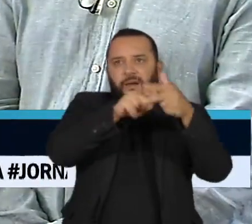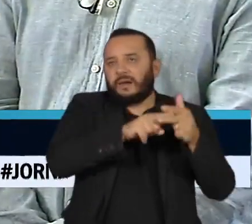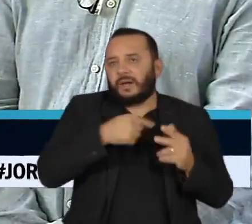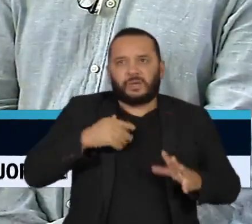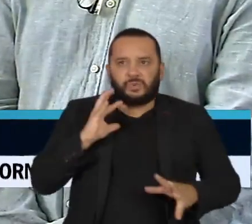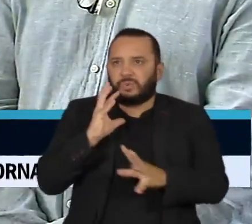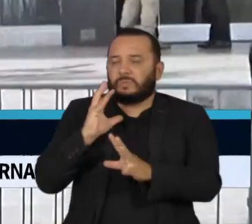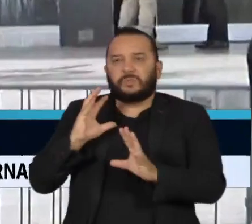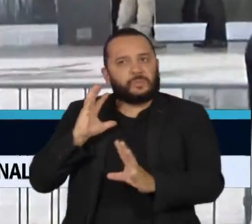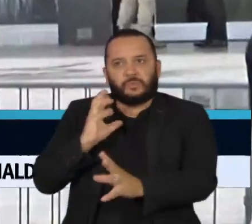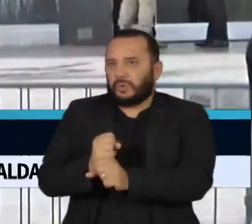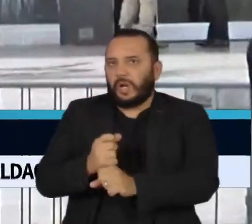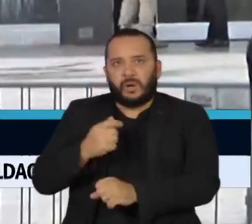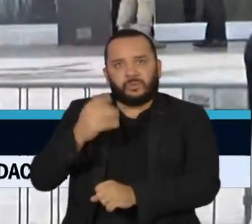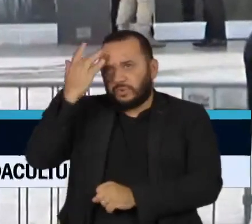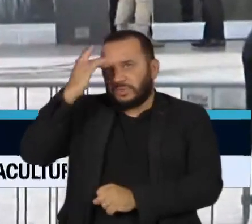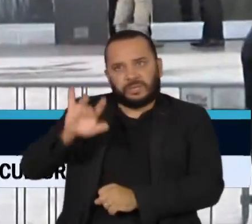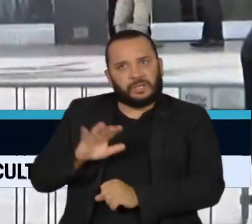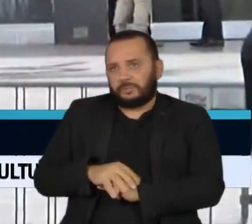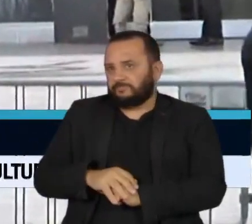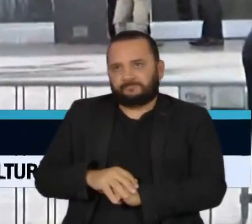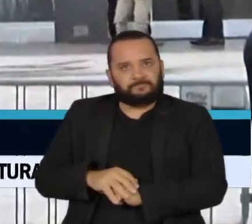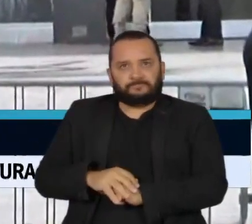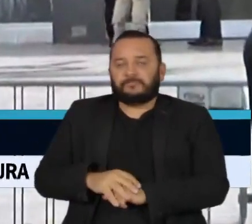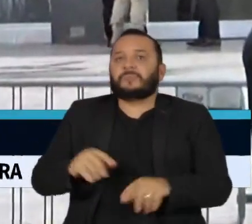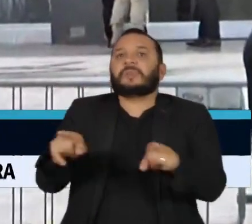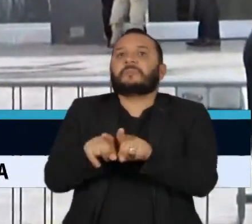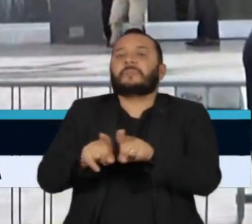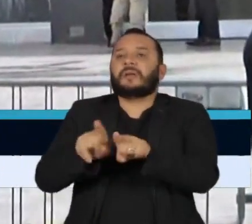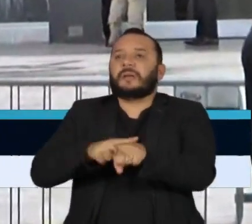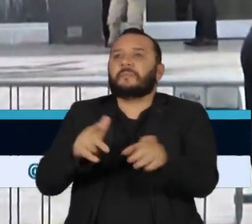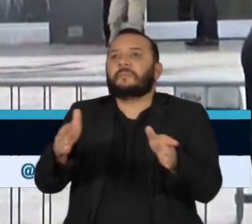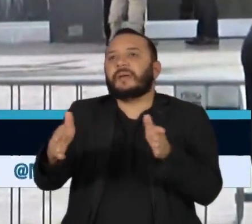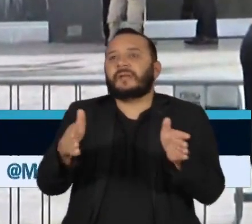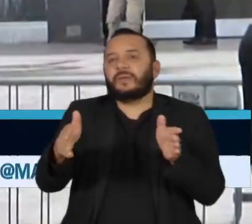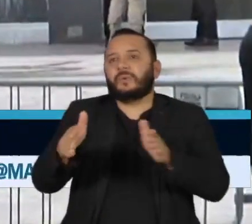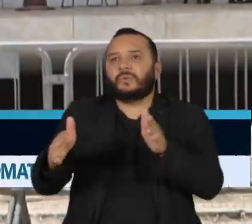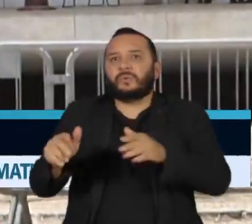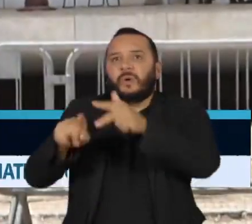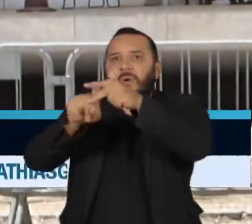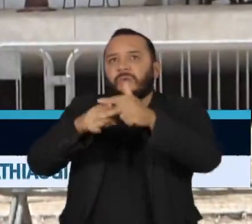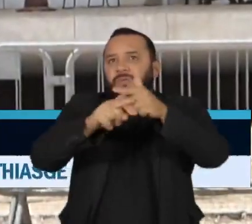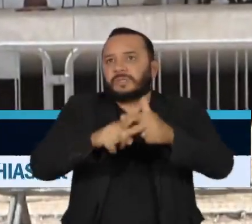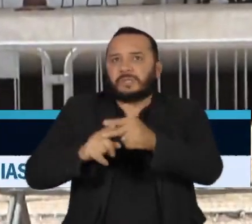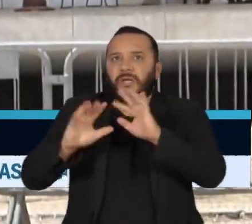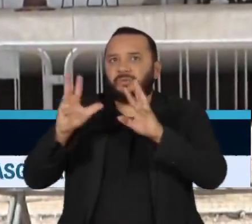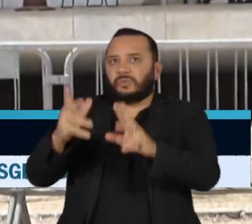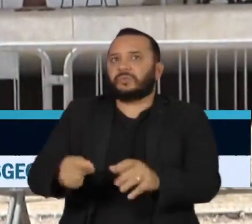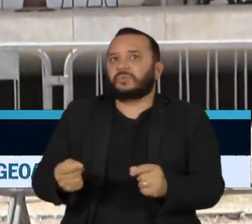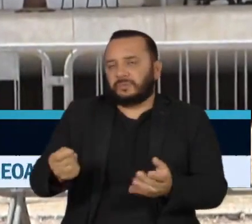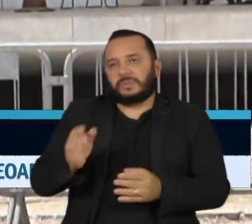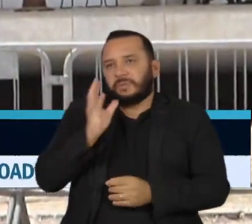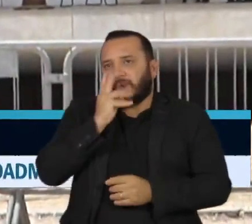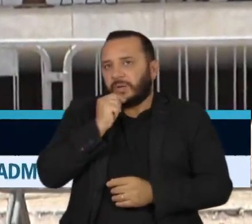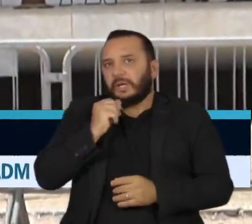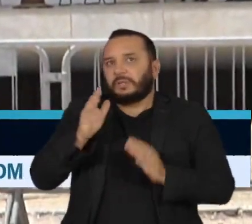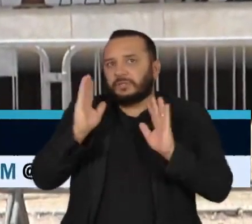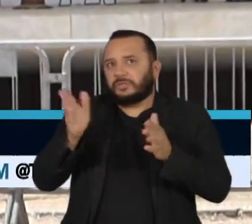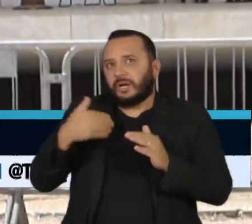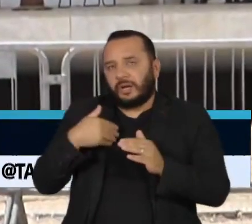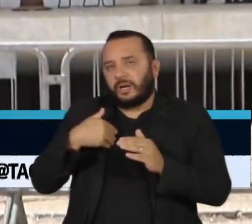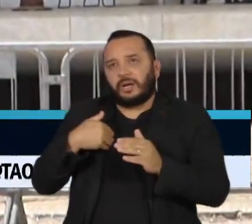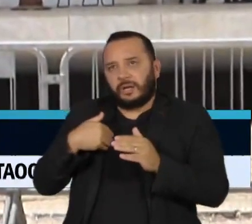reforma, todo esse restauro. E nem o tempo exato para que a gente reestabeleça plenamente o foi destruído, o que é possível restaurar,